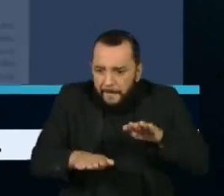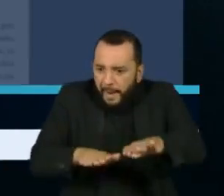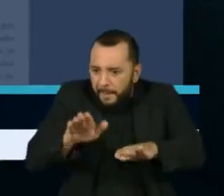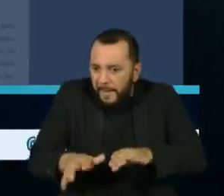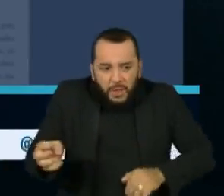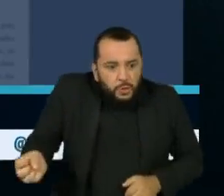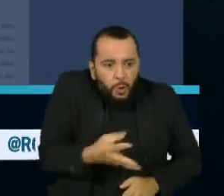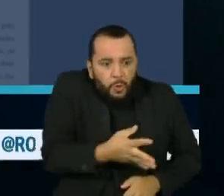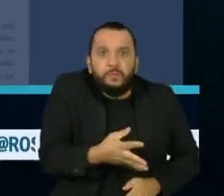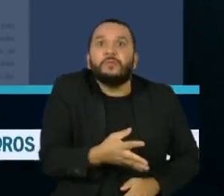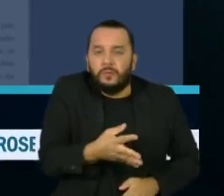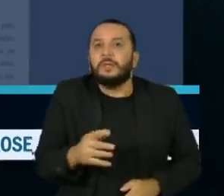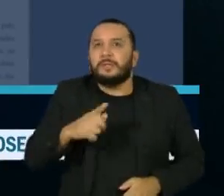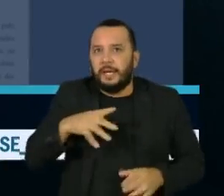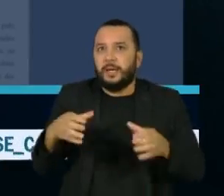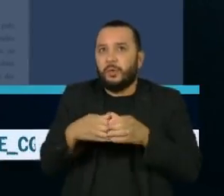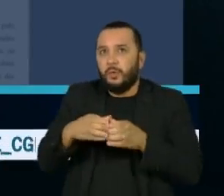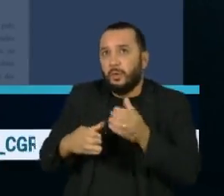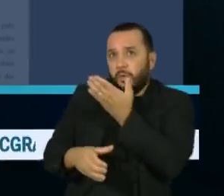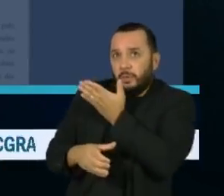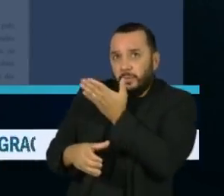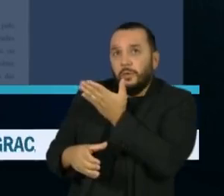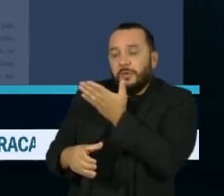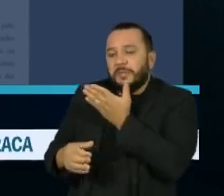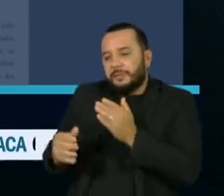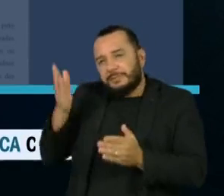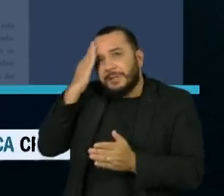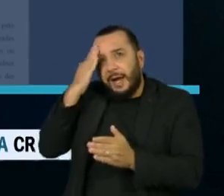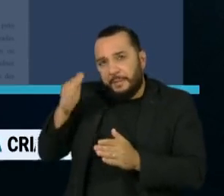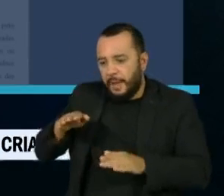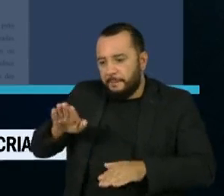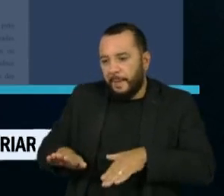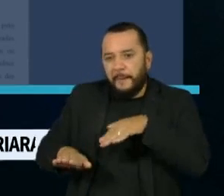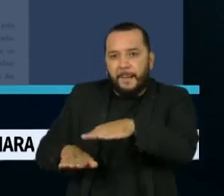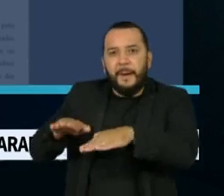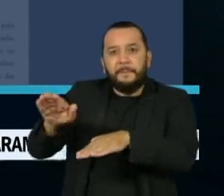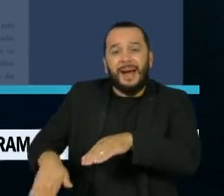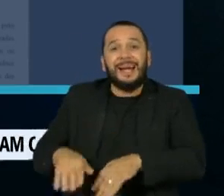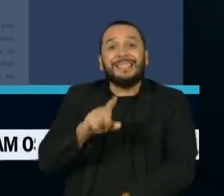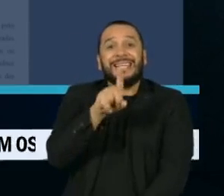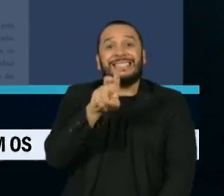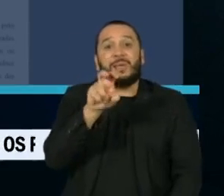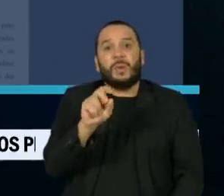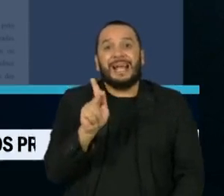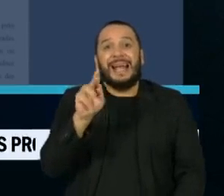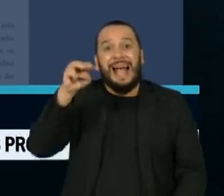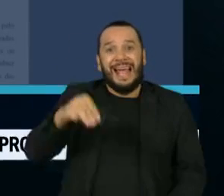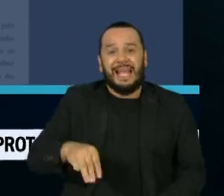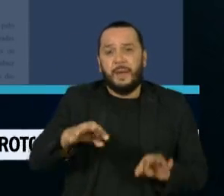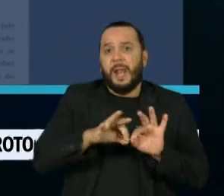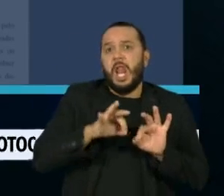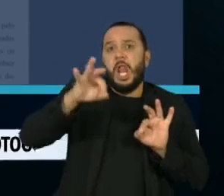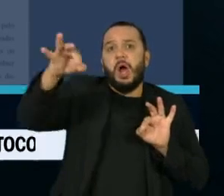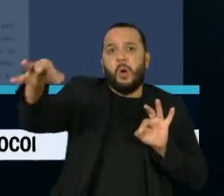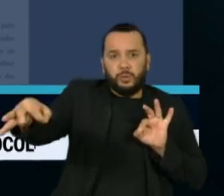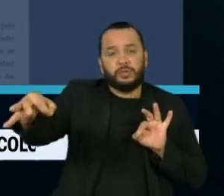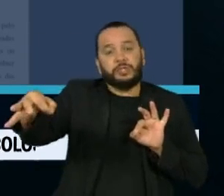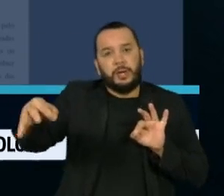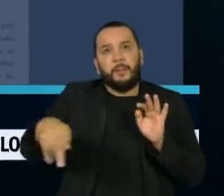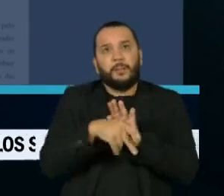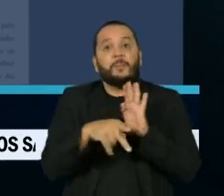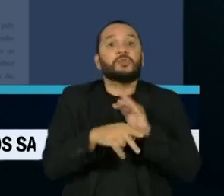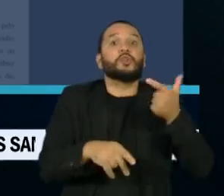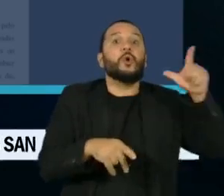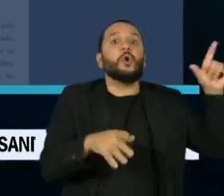Frente de Proteção Etnoambiental, as pegadas estavam a mais de 150 quilômetros distantes de acampamentos